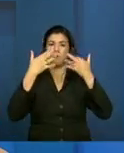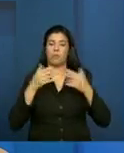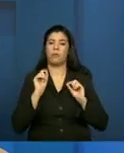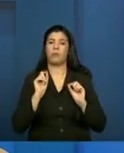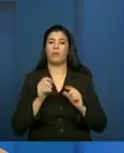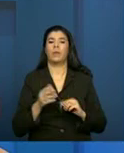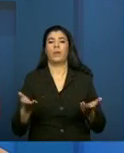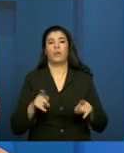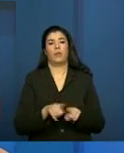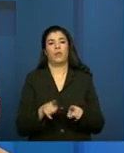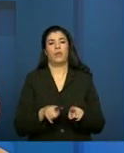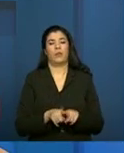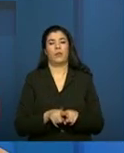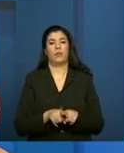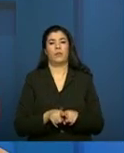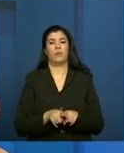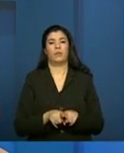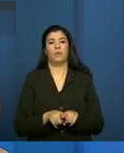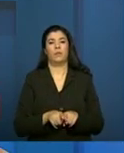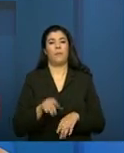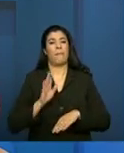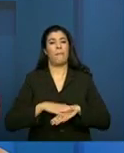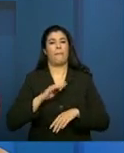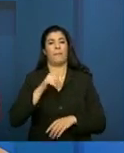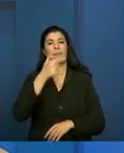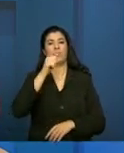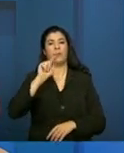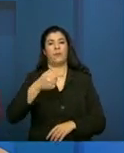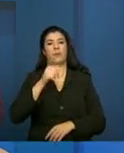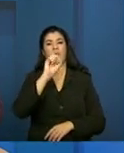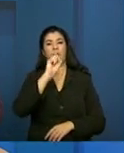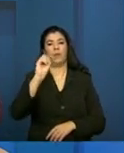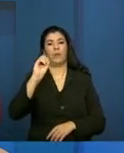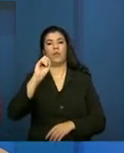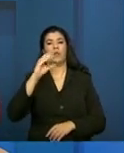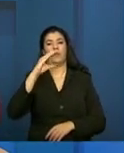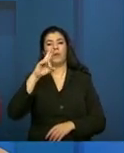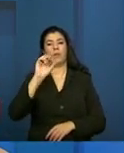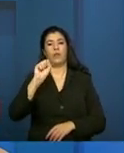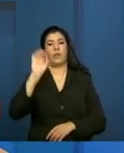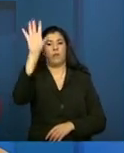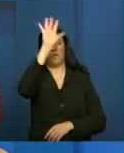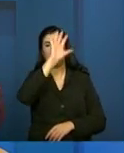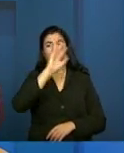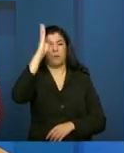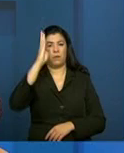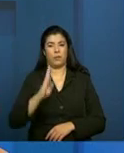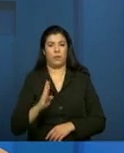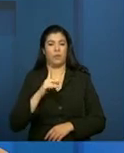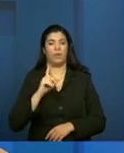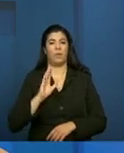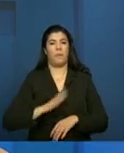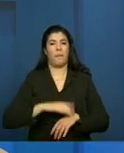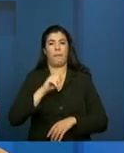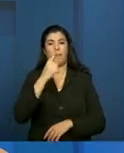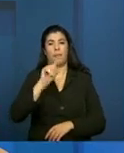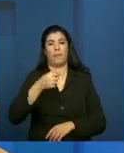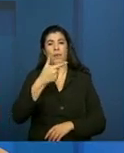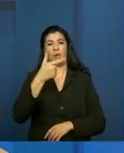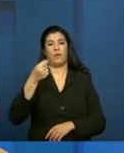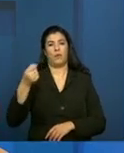Hoje, nós temos mais de 7.800 CRAS no país, mais de 1.250